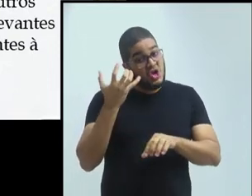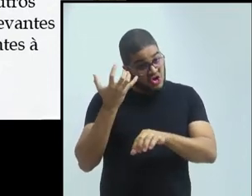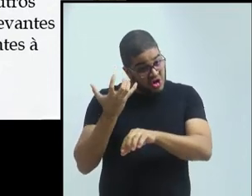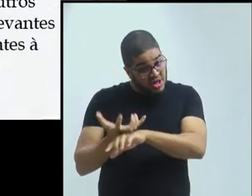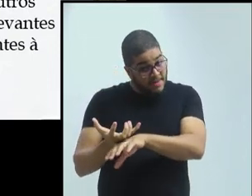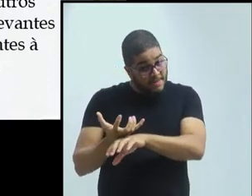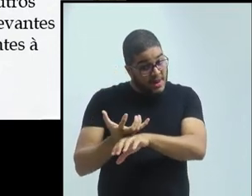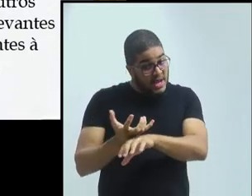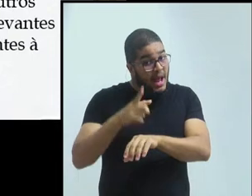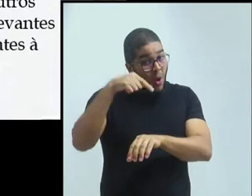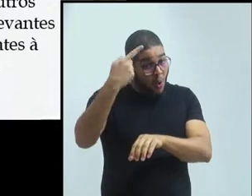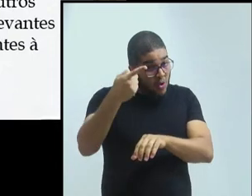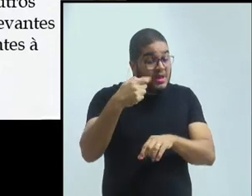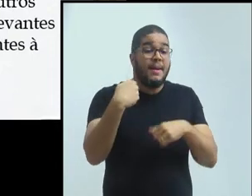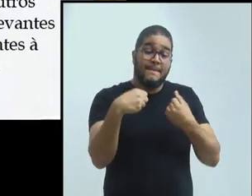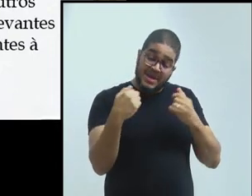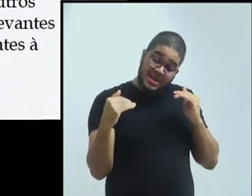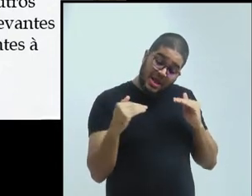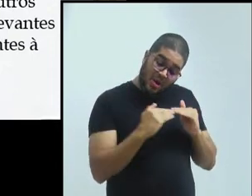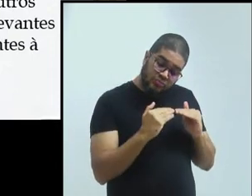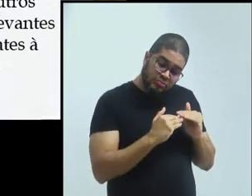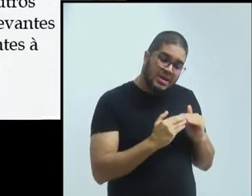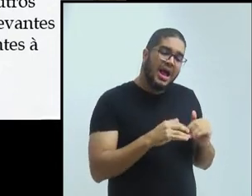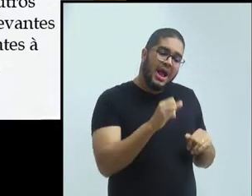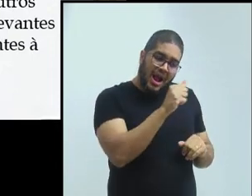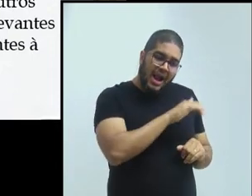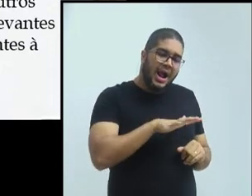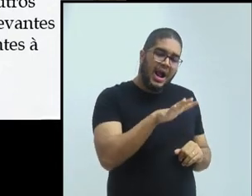linguística e literatura.